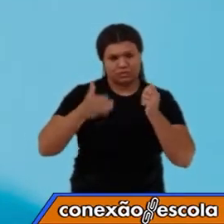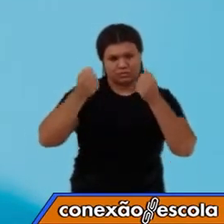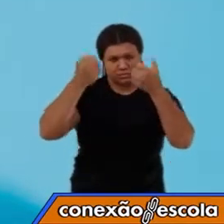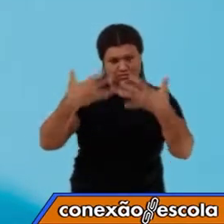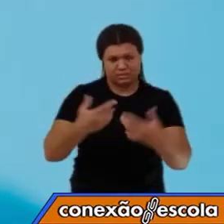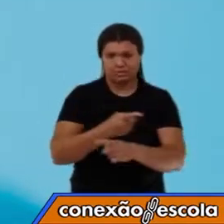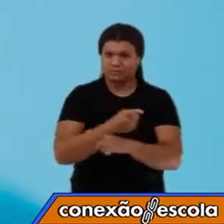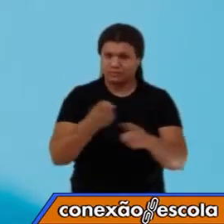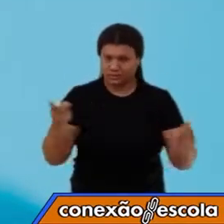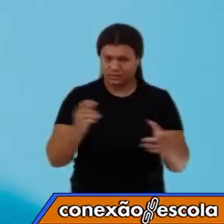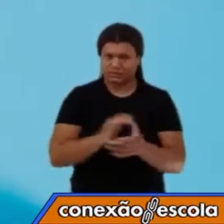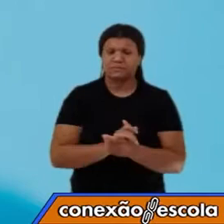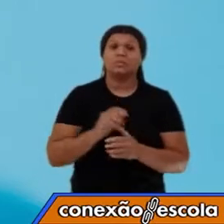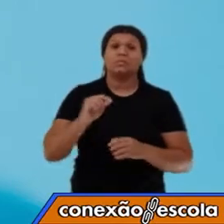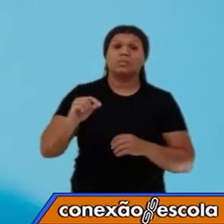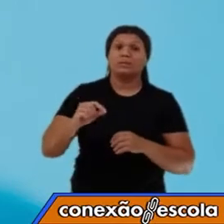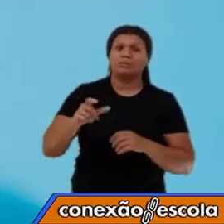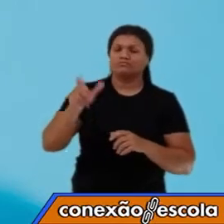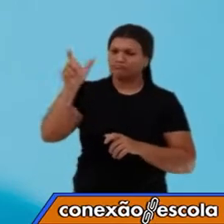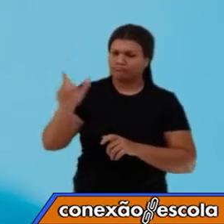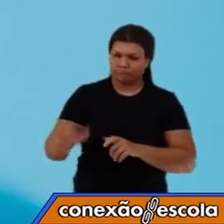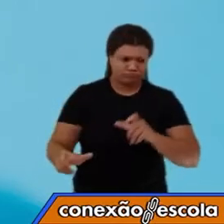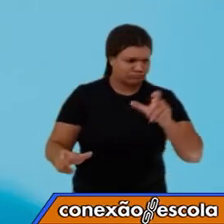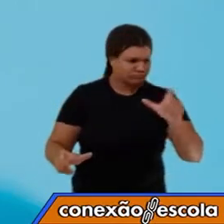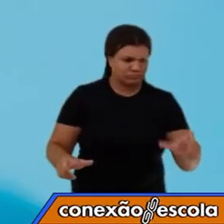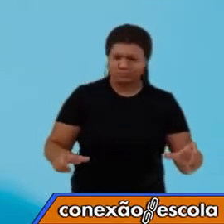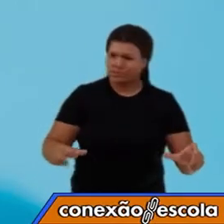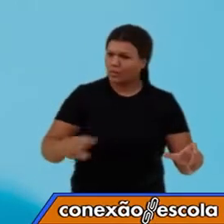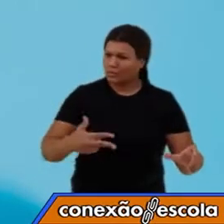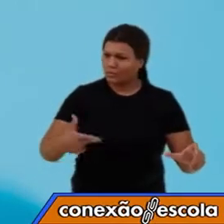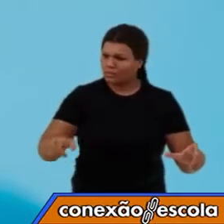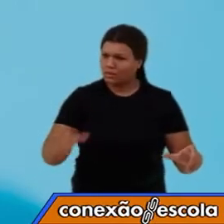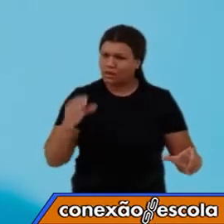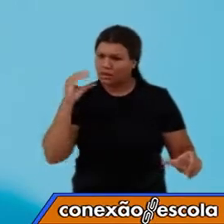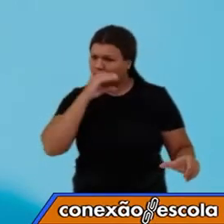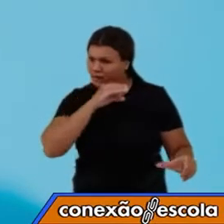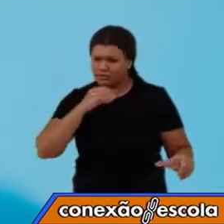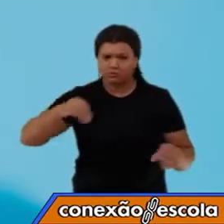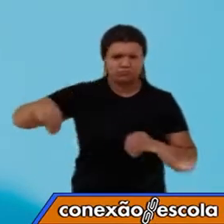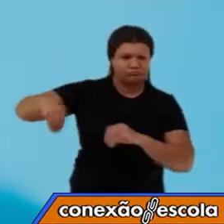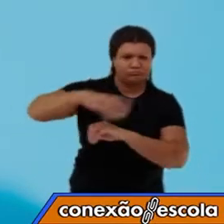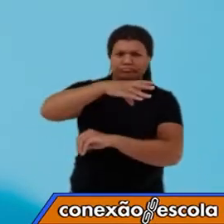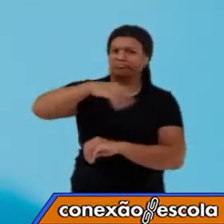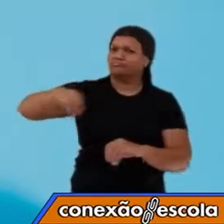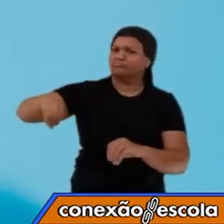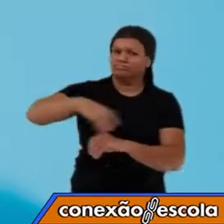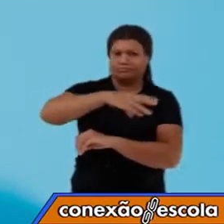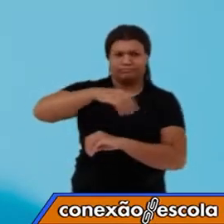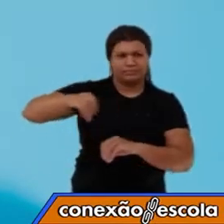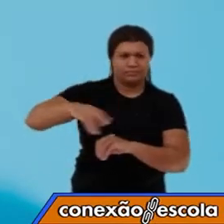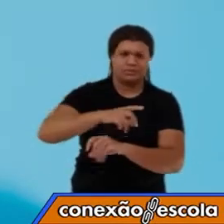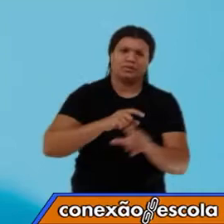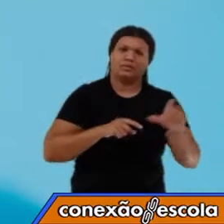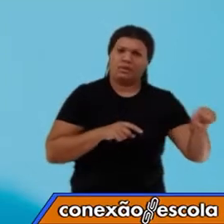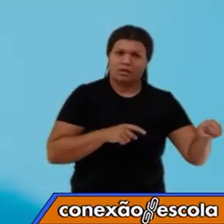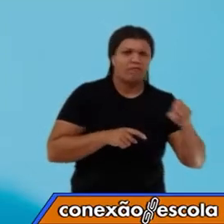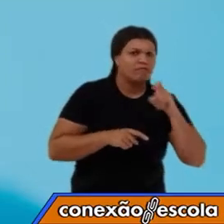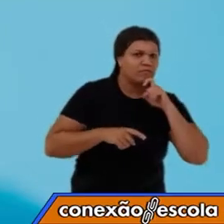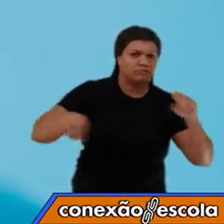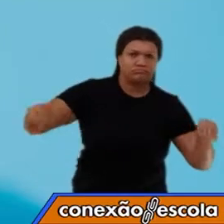nossa aula. A transferência de calor dos corpos vai daquele de maior temperatura para o de menor